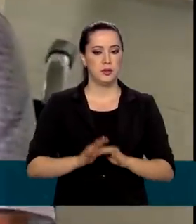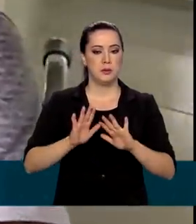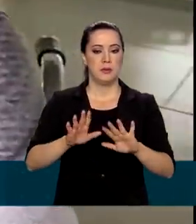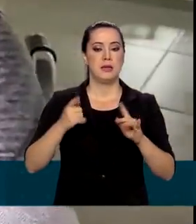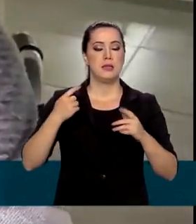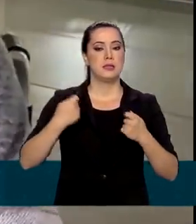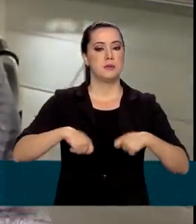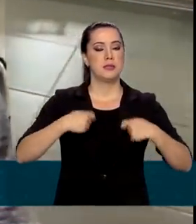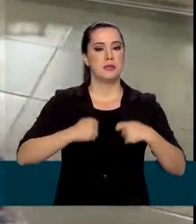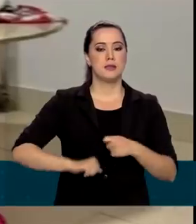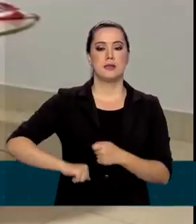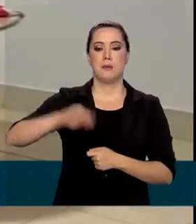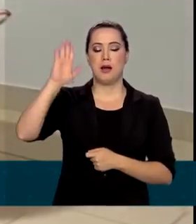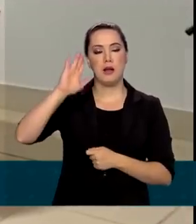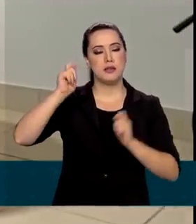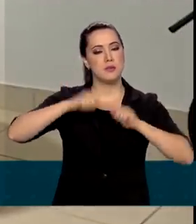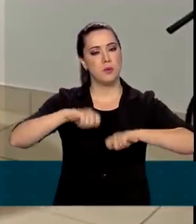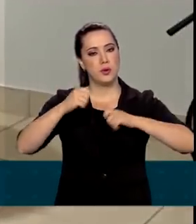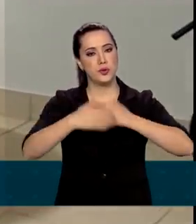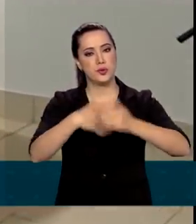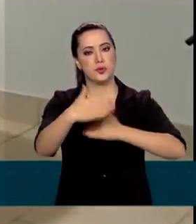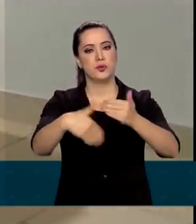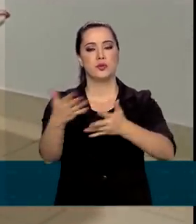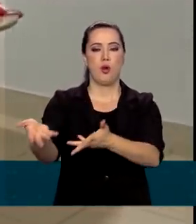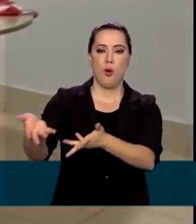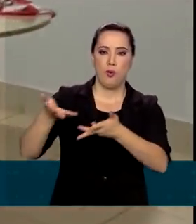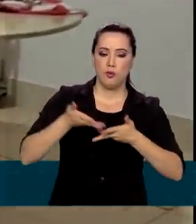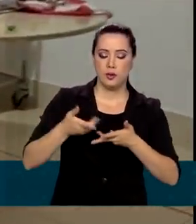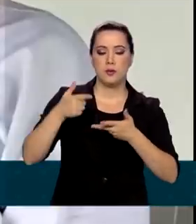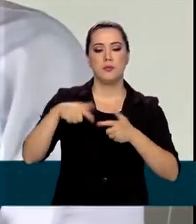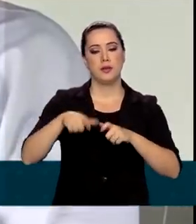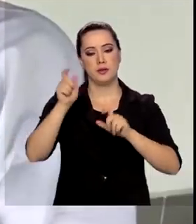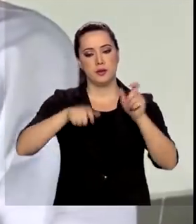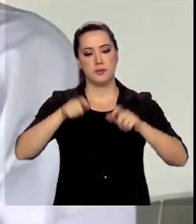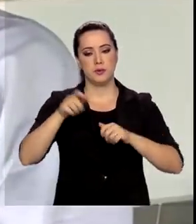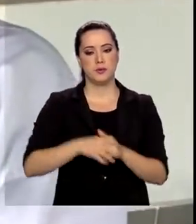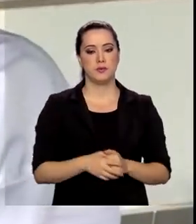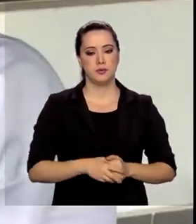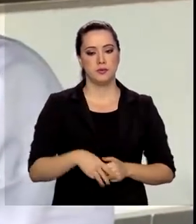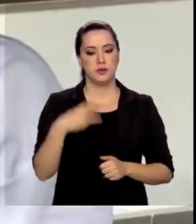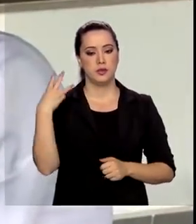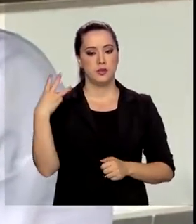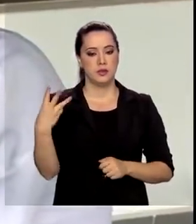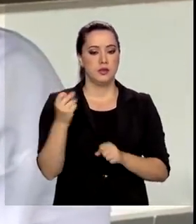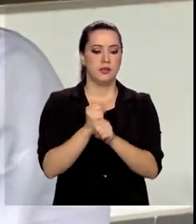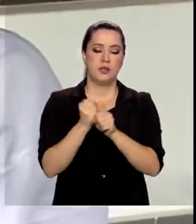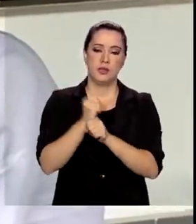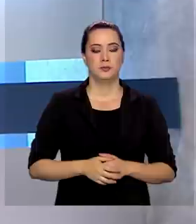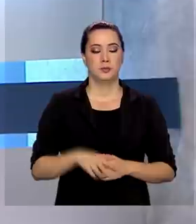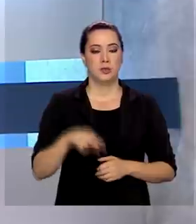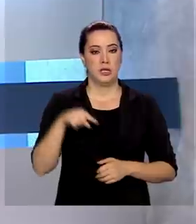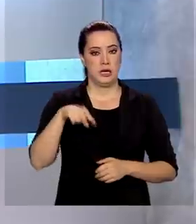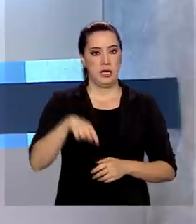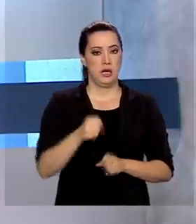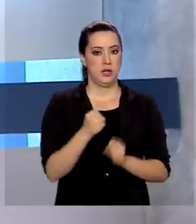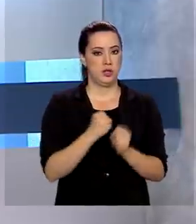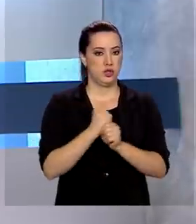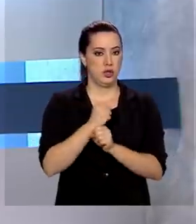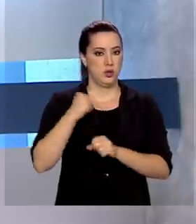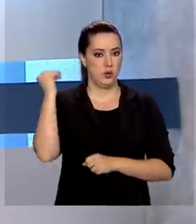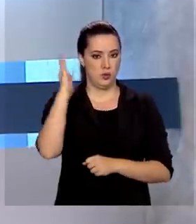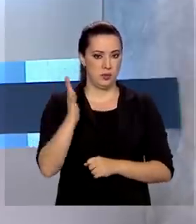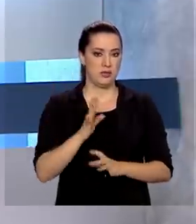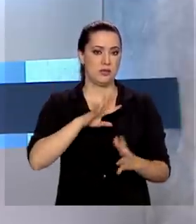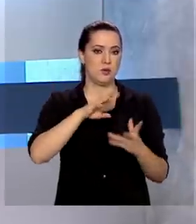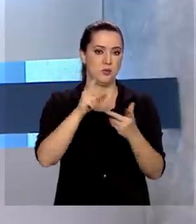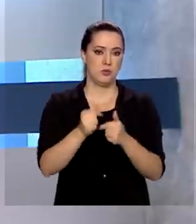mais precisa pode continuar contando com o acolhimento da instituição. São três anos aqui e gosto muito daqui. O Brasil e o mundo